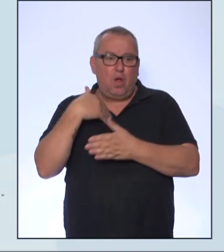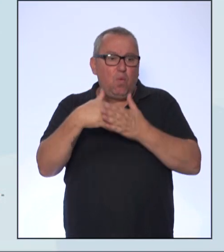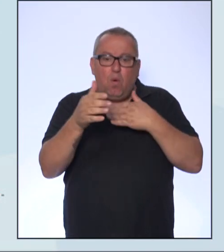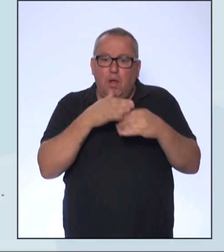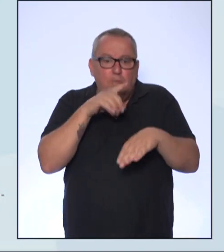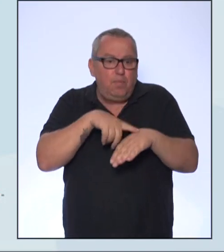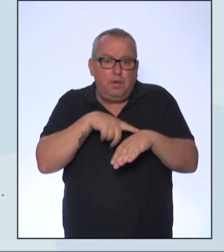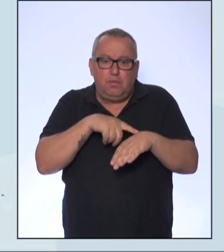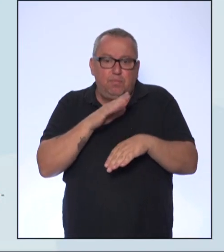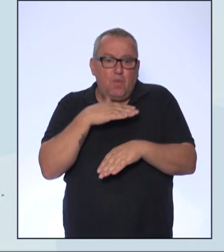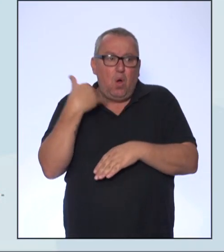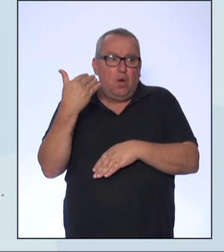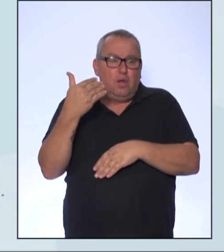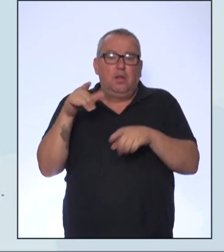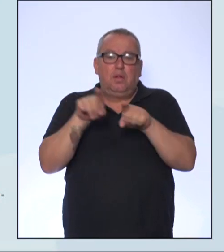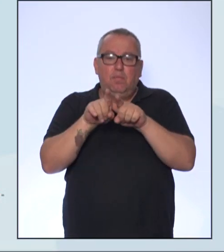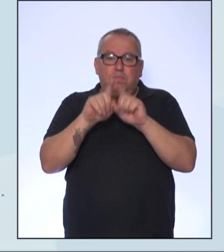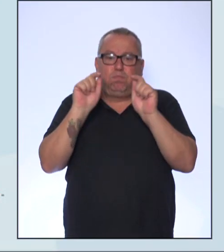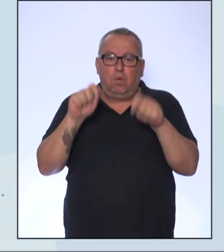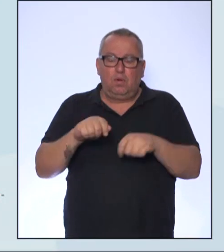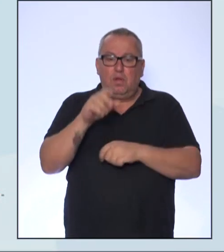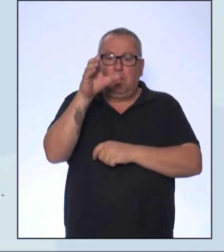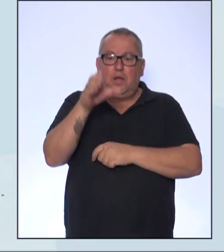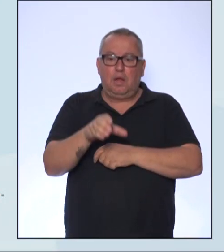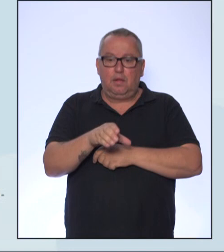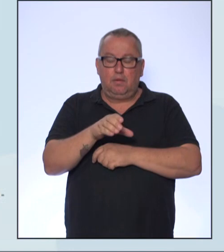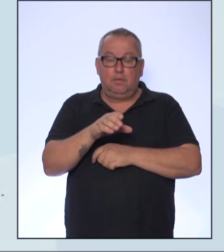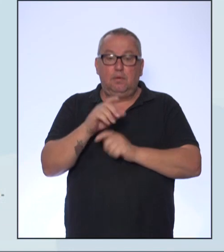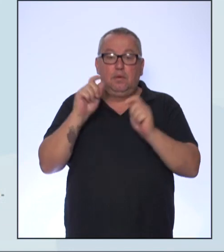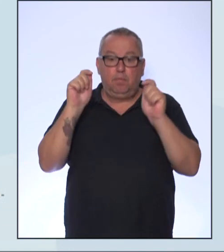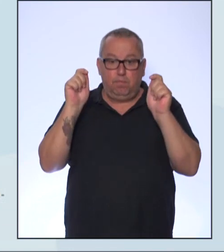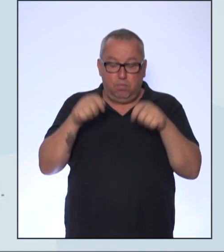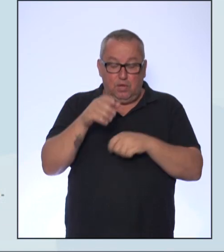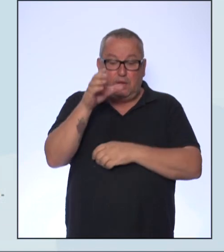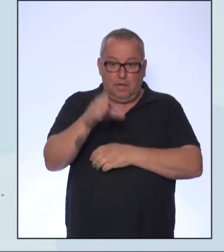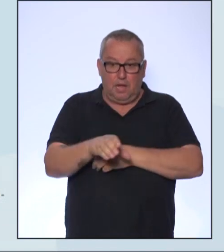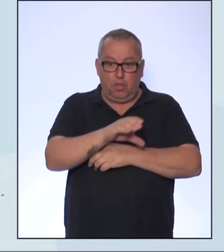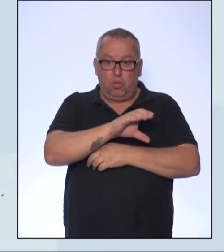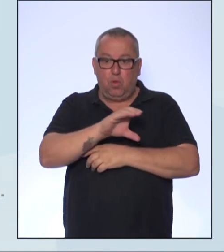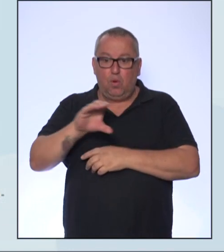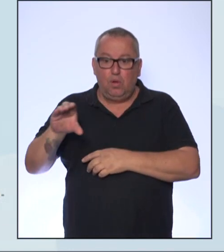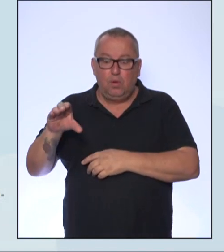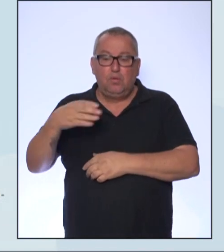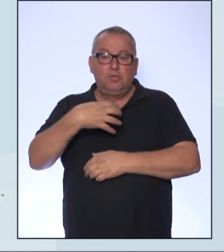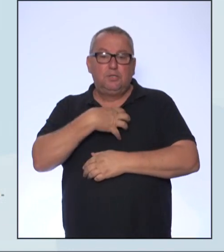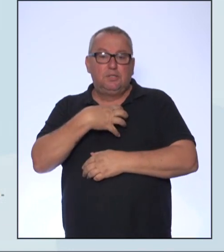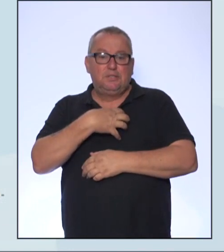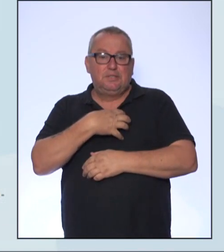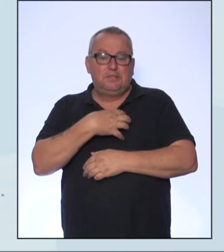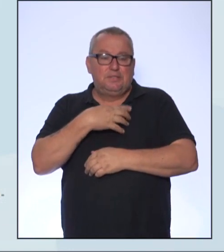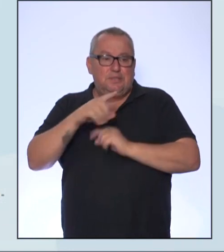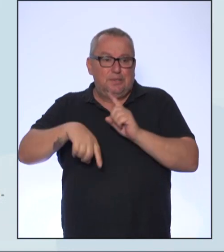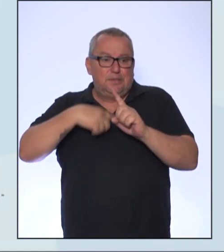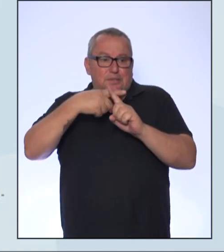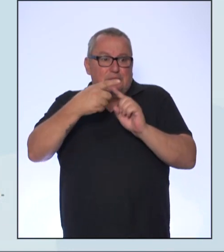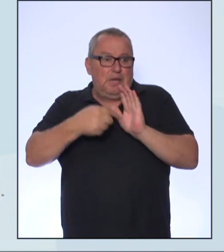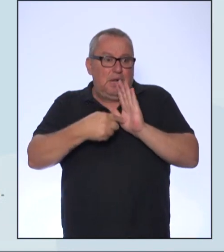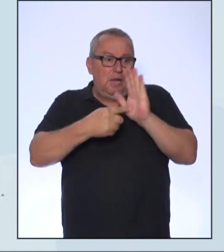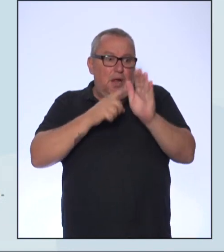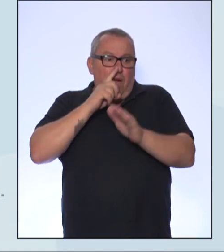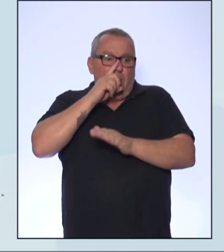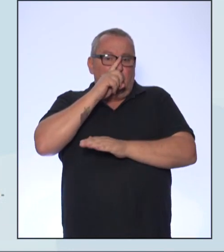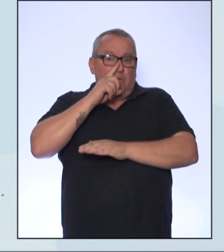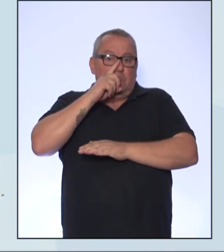momento e que por serem católicos se sentiam muito mais expostos a